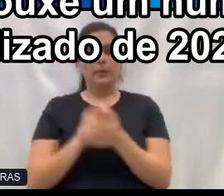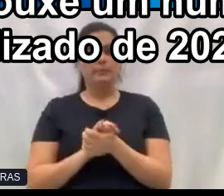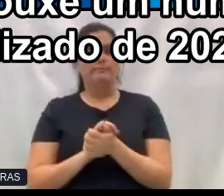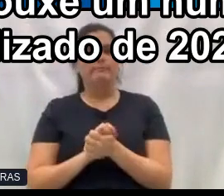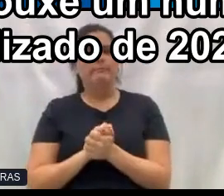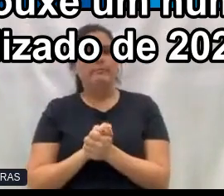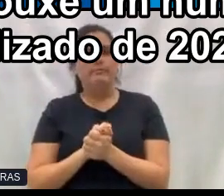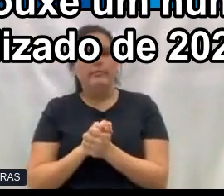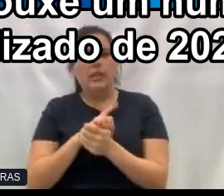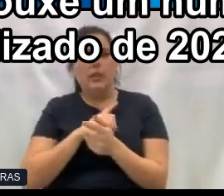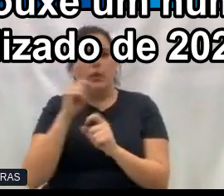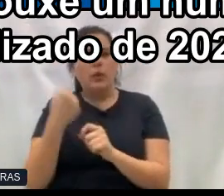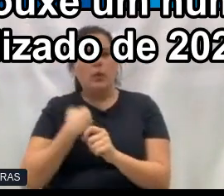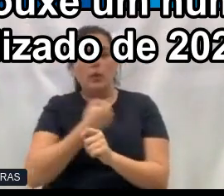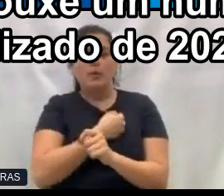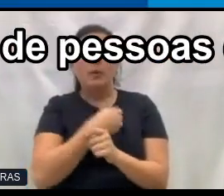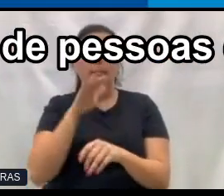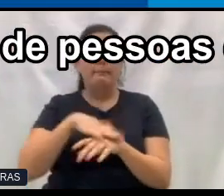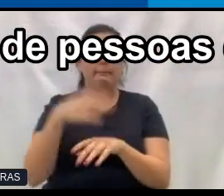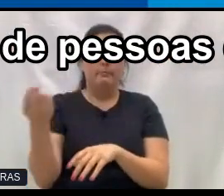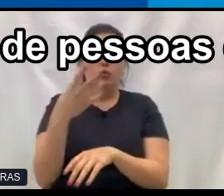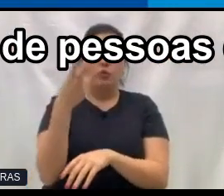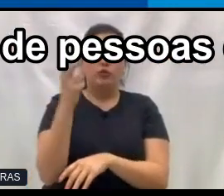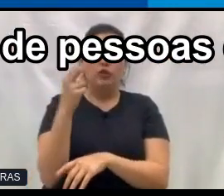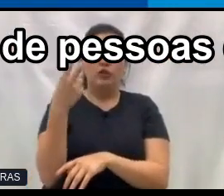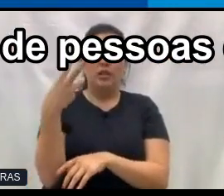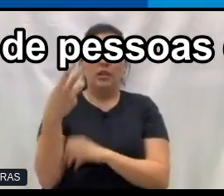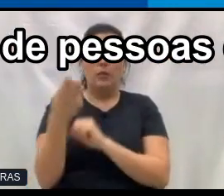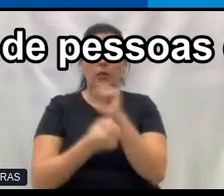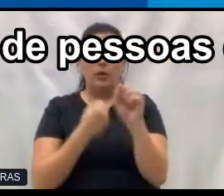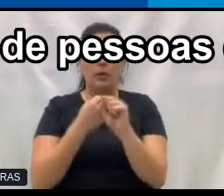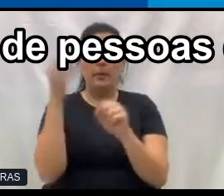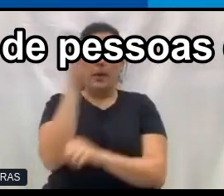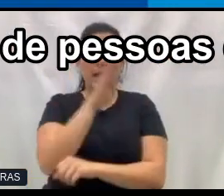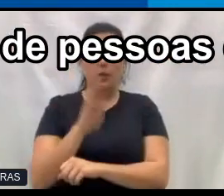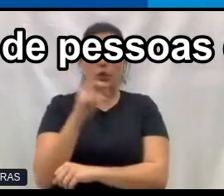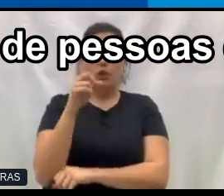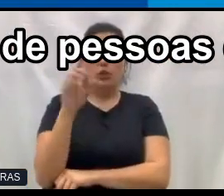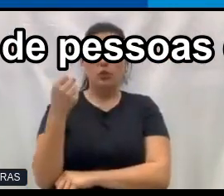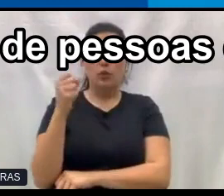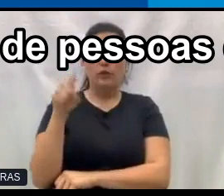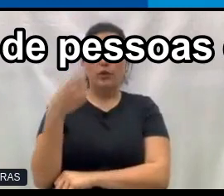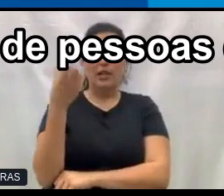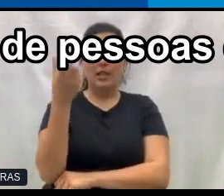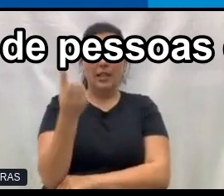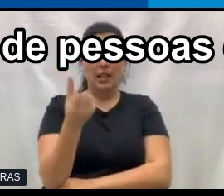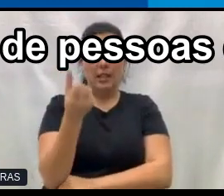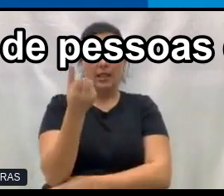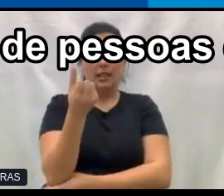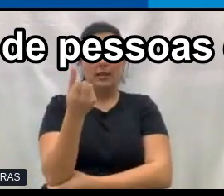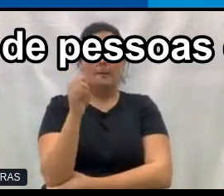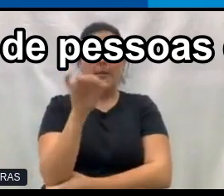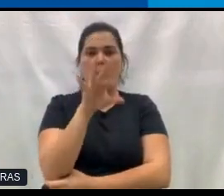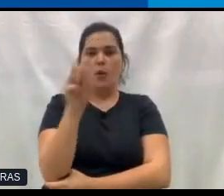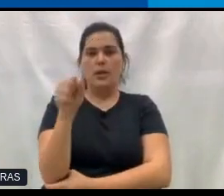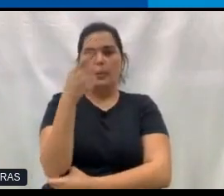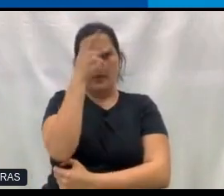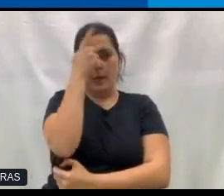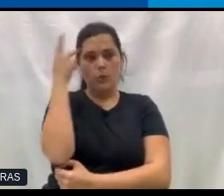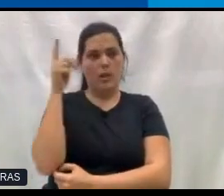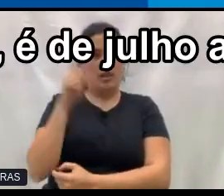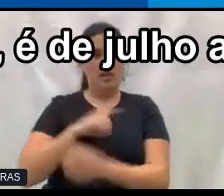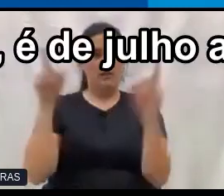um pouco, um número um pouco mais atualizado de 2023, que o Brasil hoje tem 18,6 milhões de pessoas com